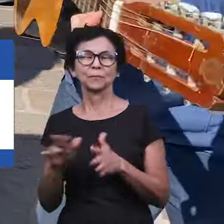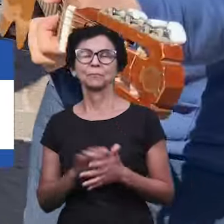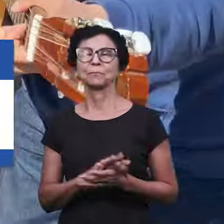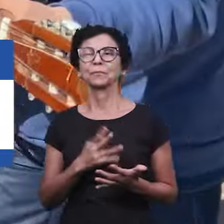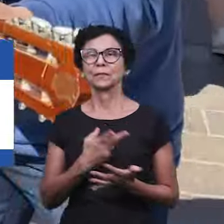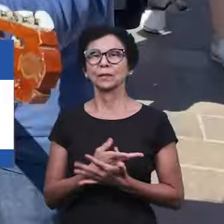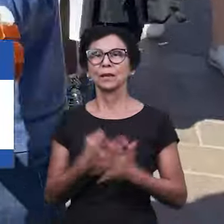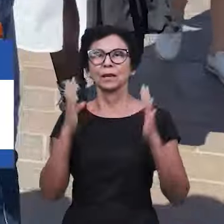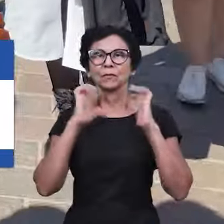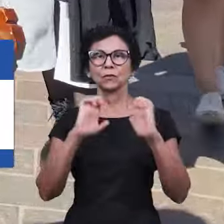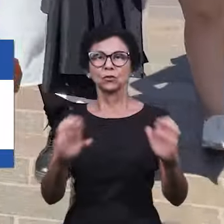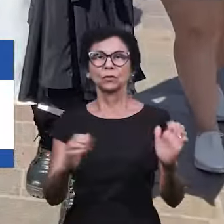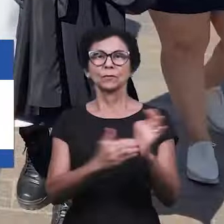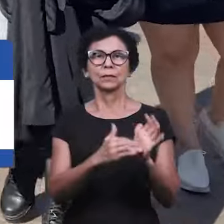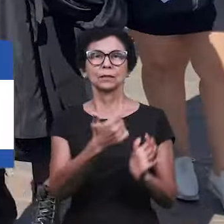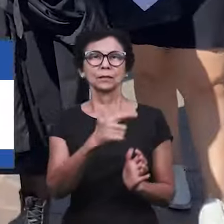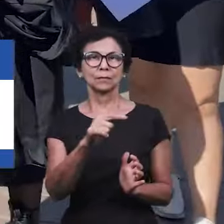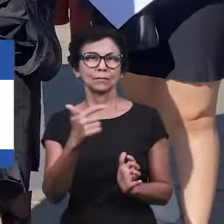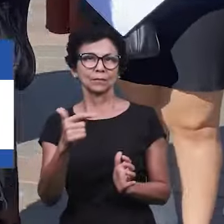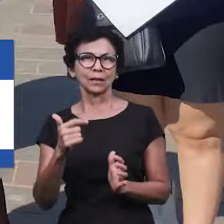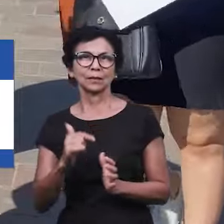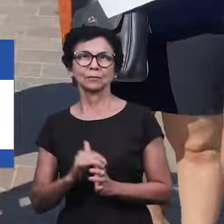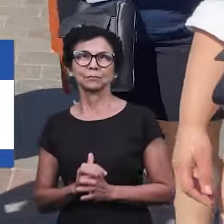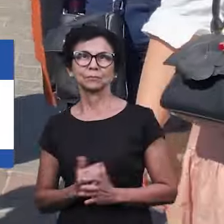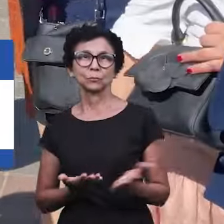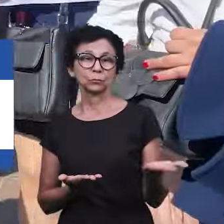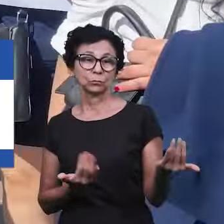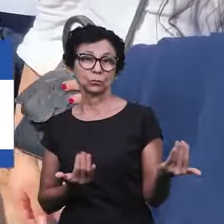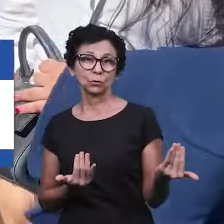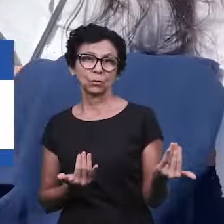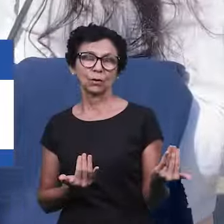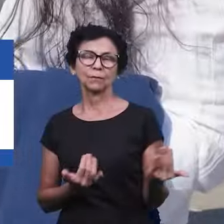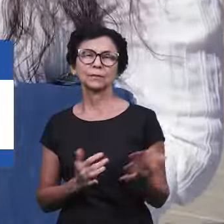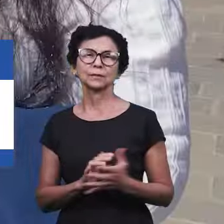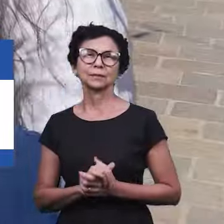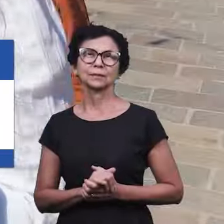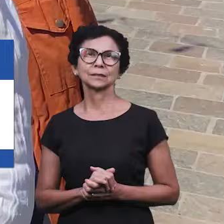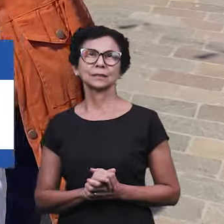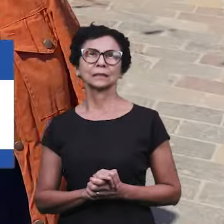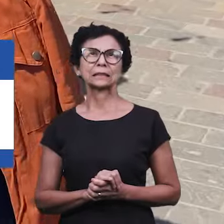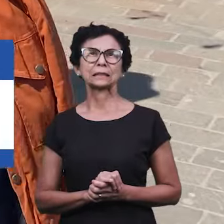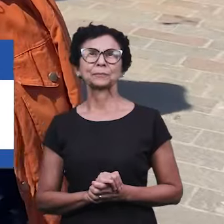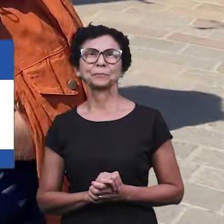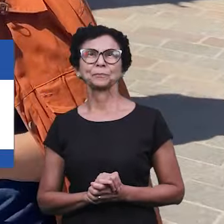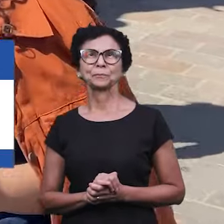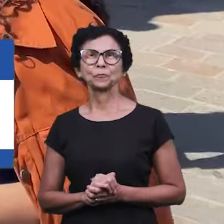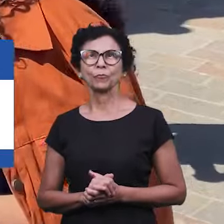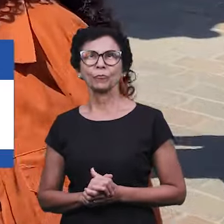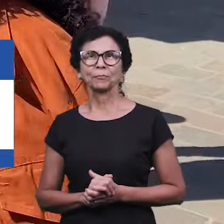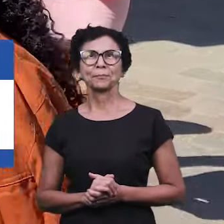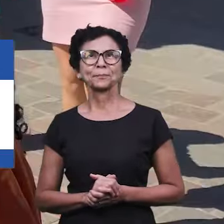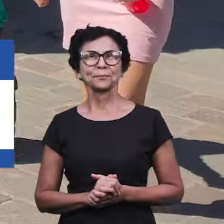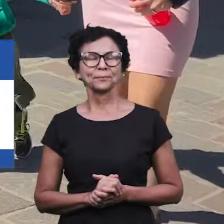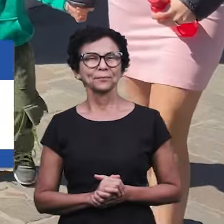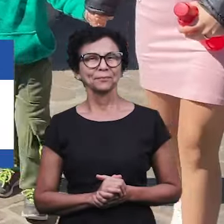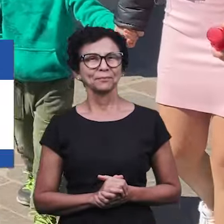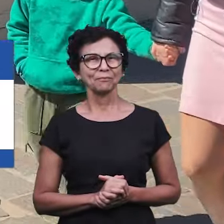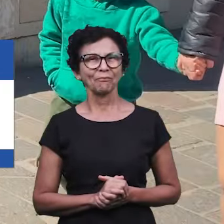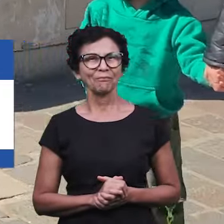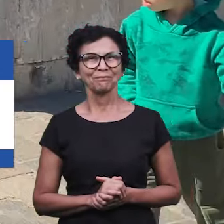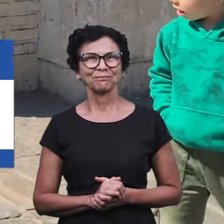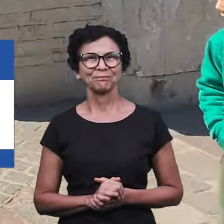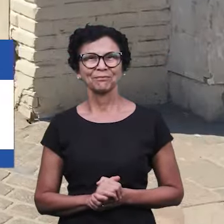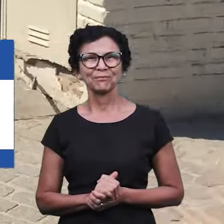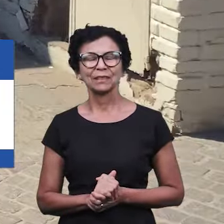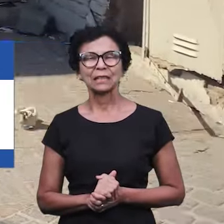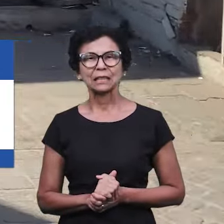realizado o Evangelho Sem Fronteiras em Florença Varela. Tivemos um grupo de evangelistas composto por jovens e irmãos das igrejas de La Plata,